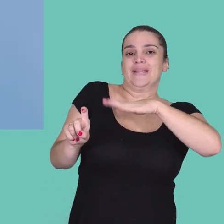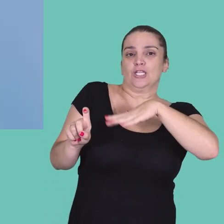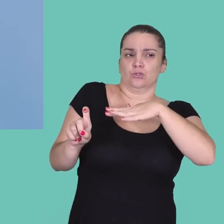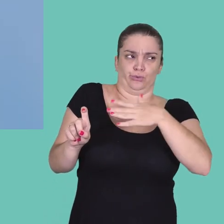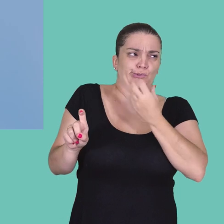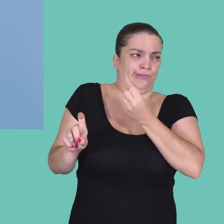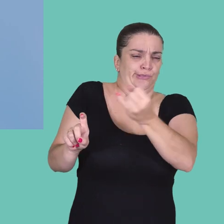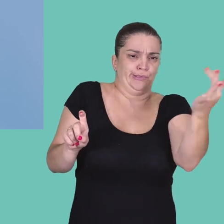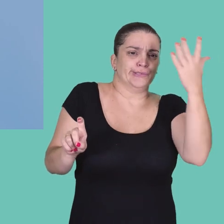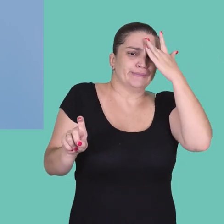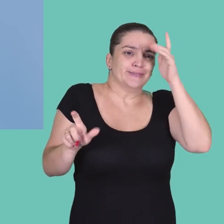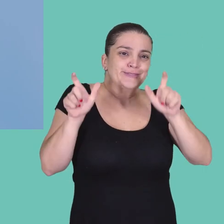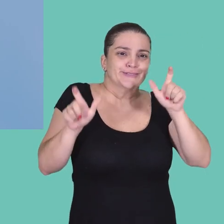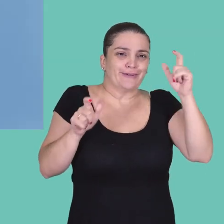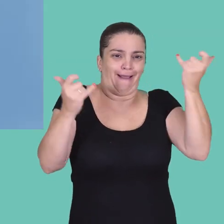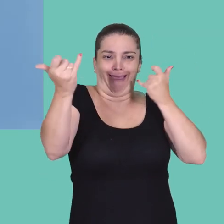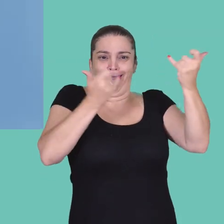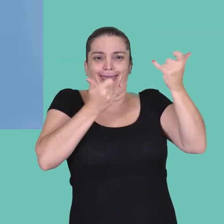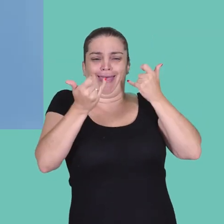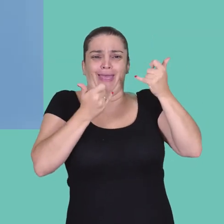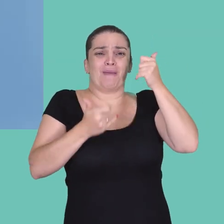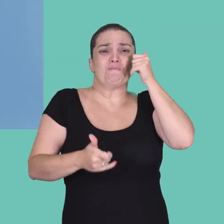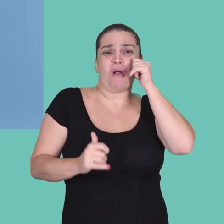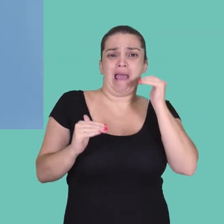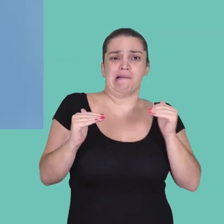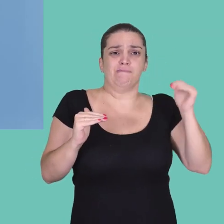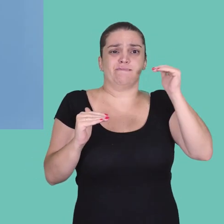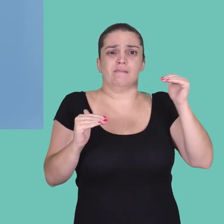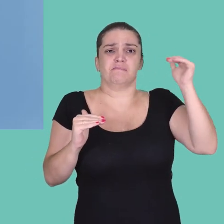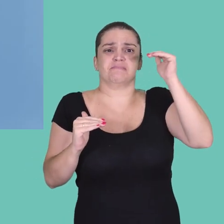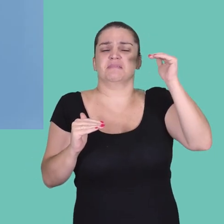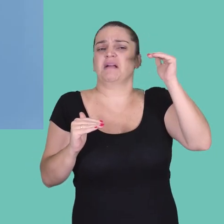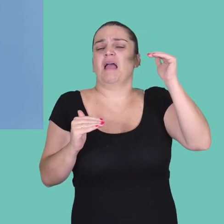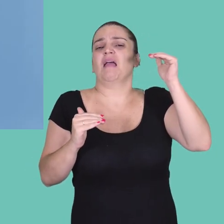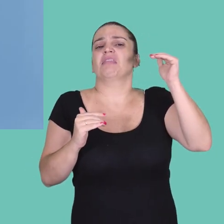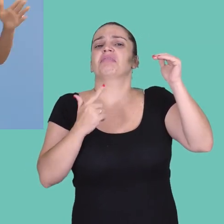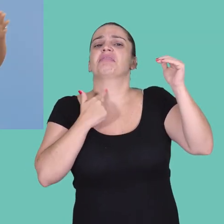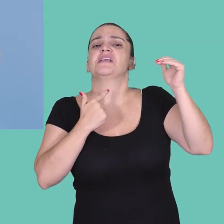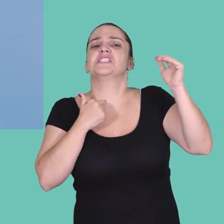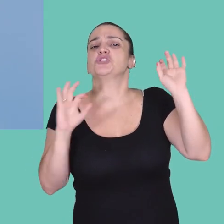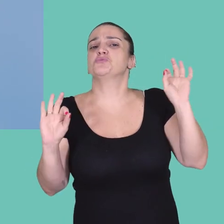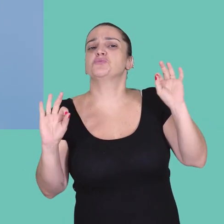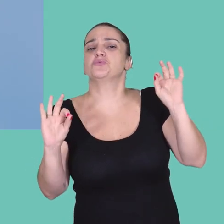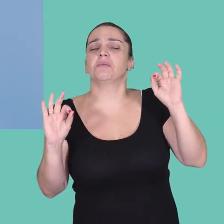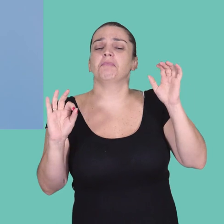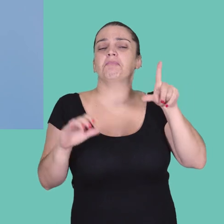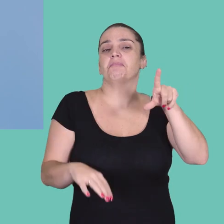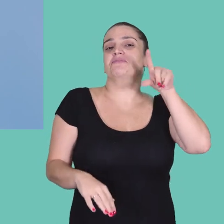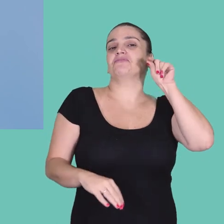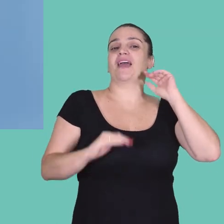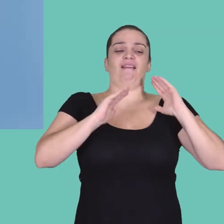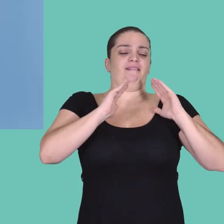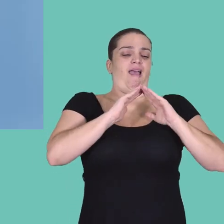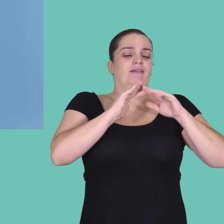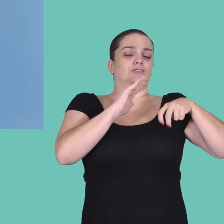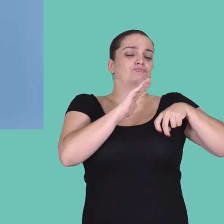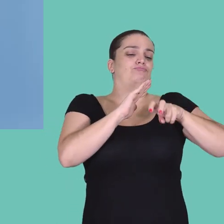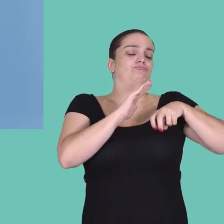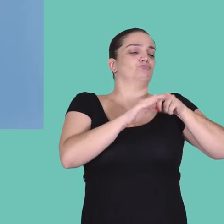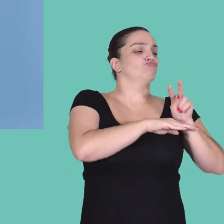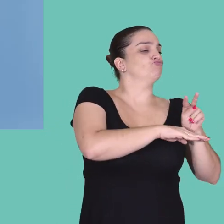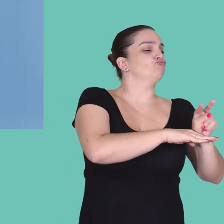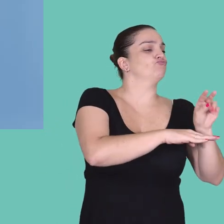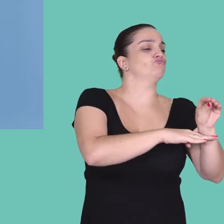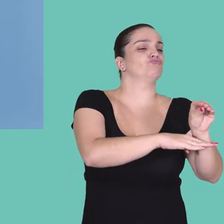existe esse mito de que, isso é coisa que a gente ouve bastante também, as mulheres não sobem de nível porque elas não desejam. Elas preferem